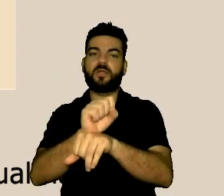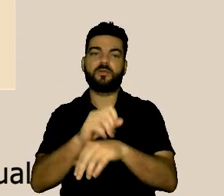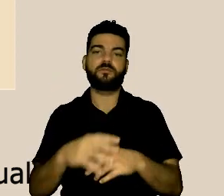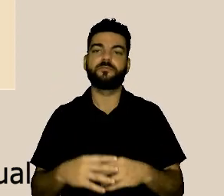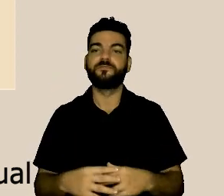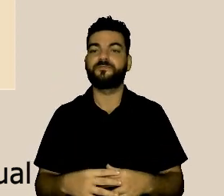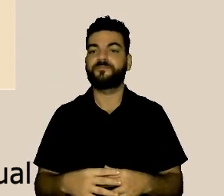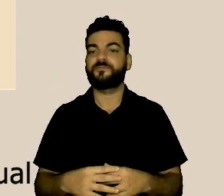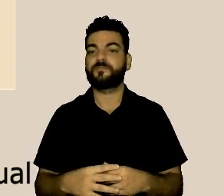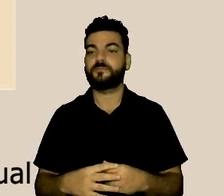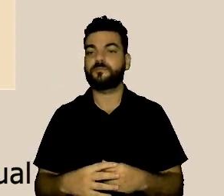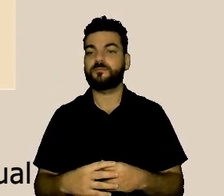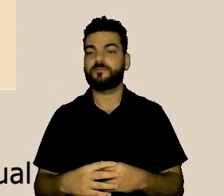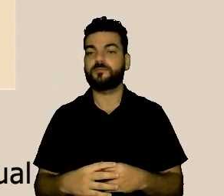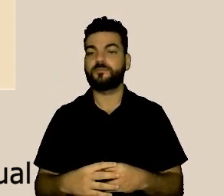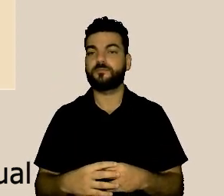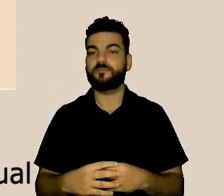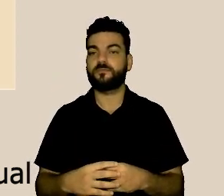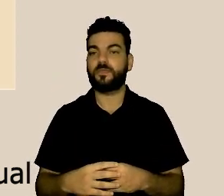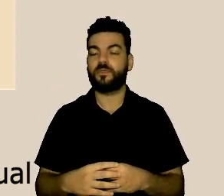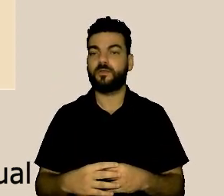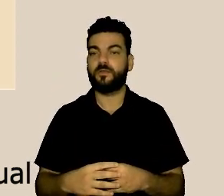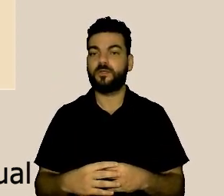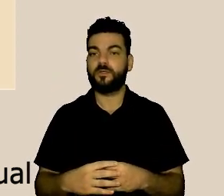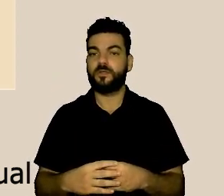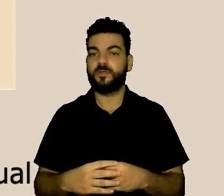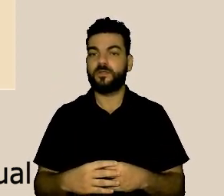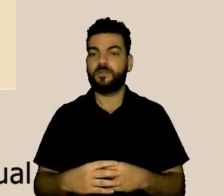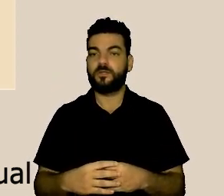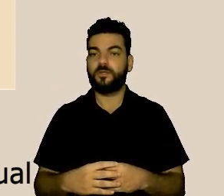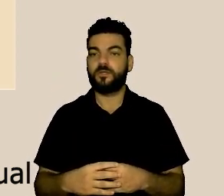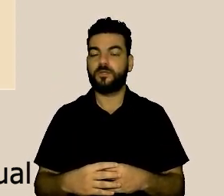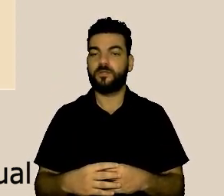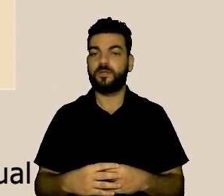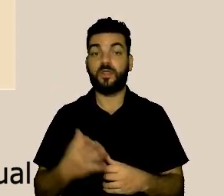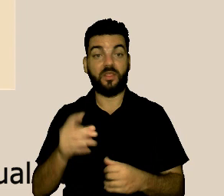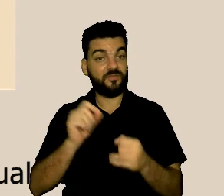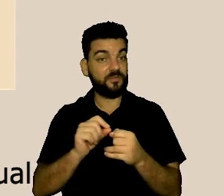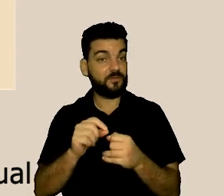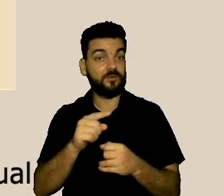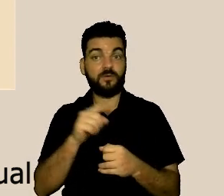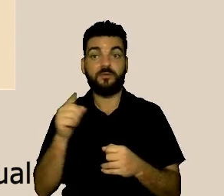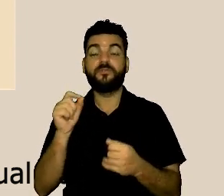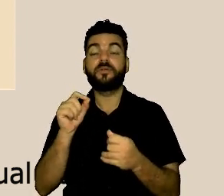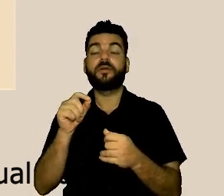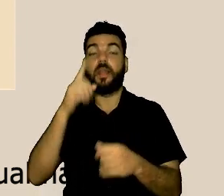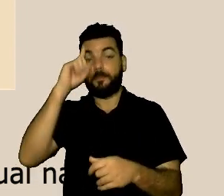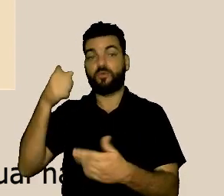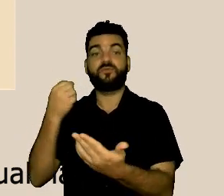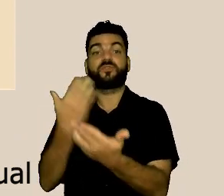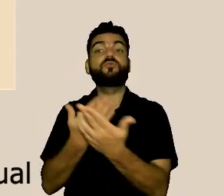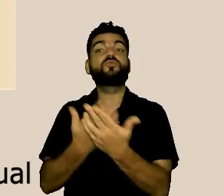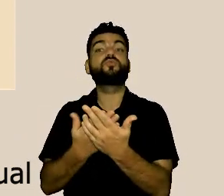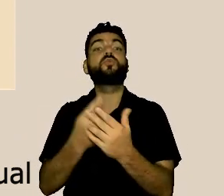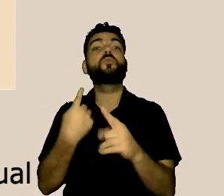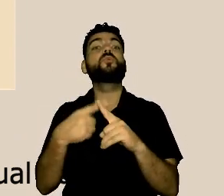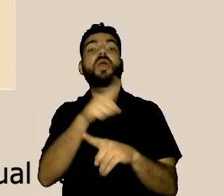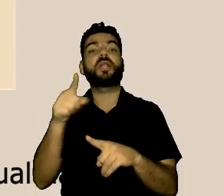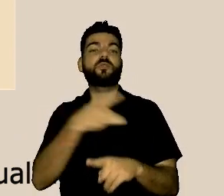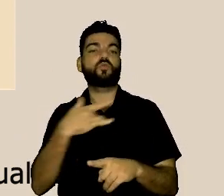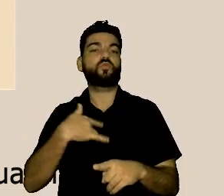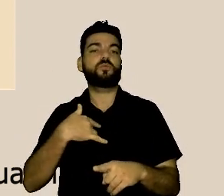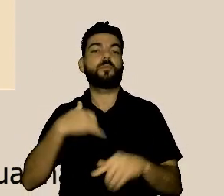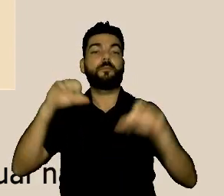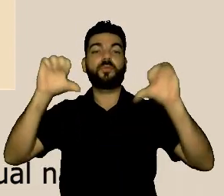Daí ela fez um despacho e ela determinou que a gente fizesse um estudo do adoecimento na instituição.